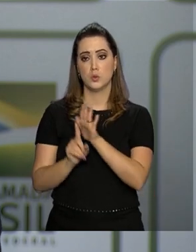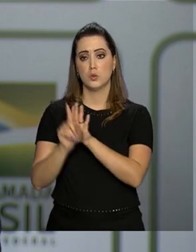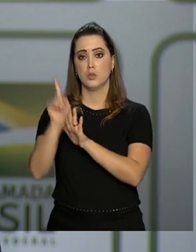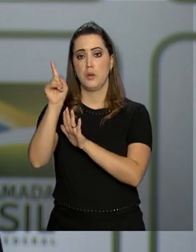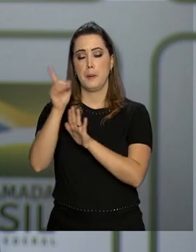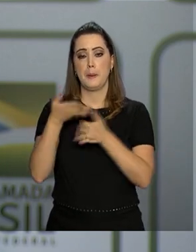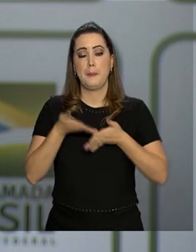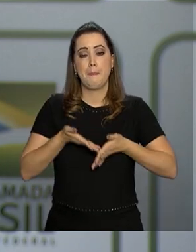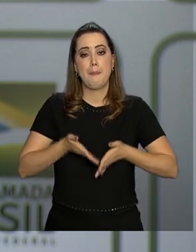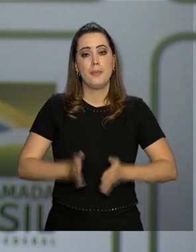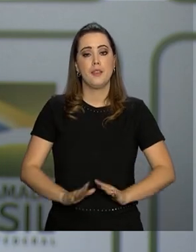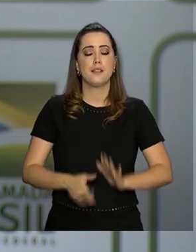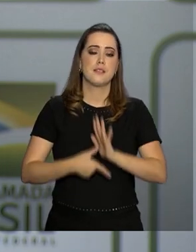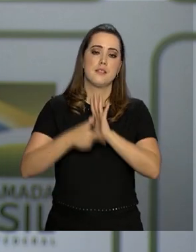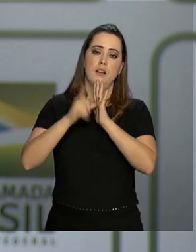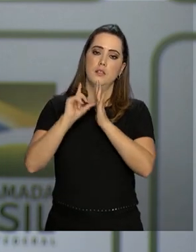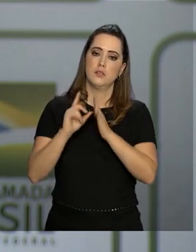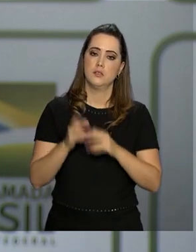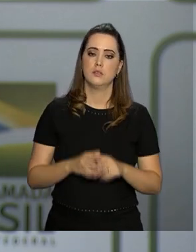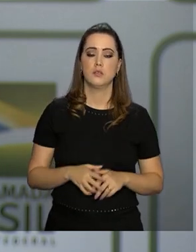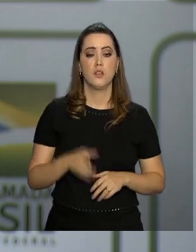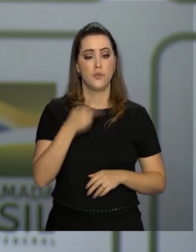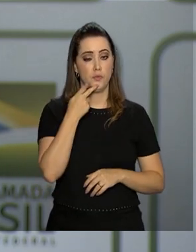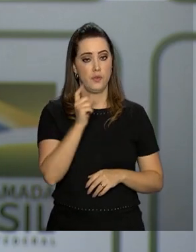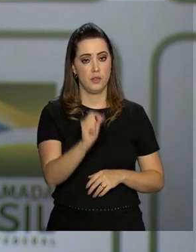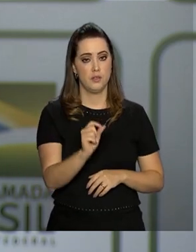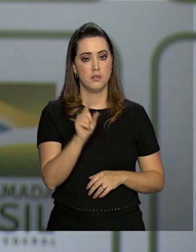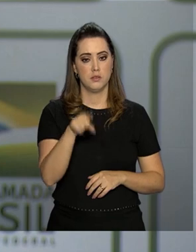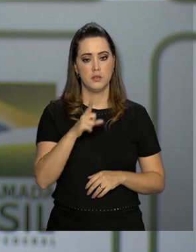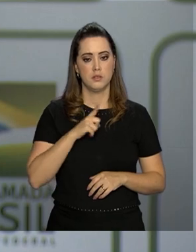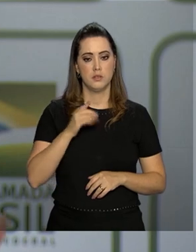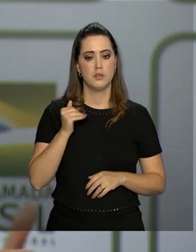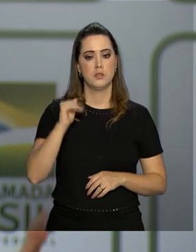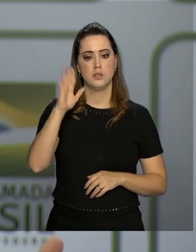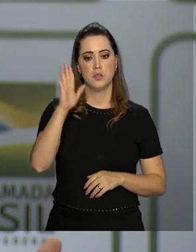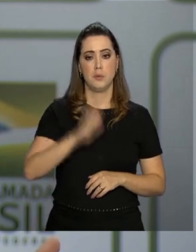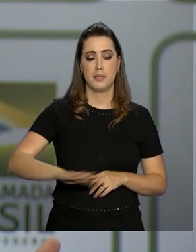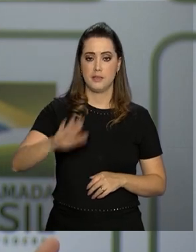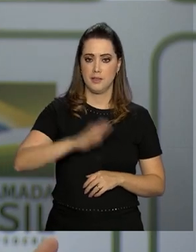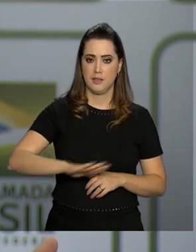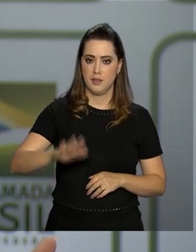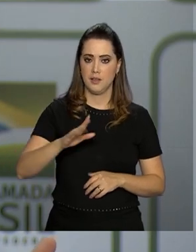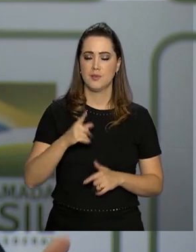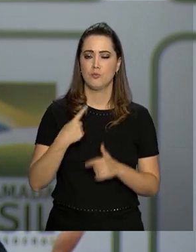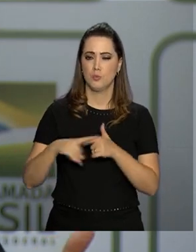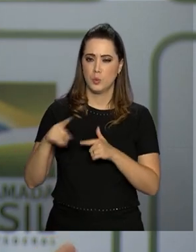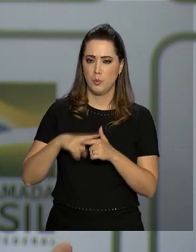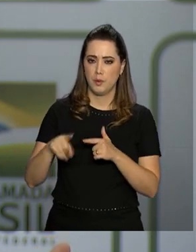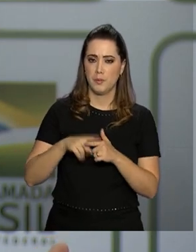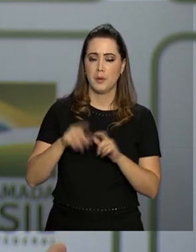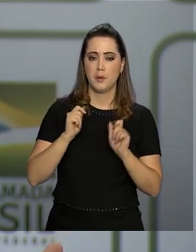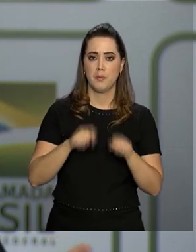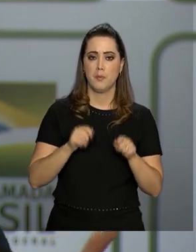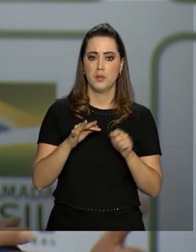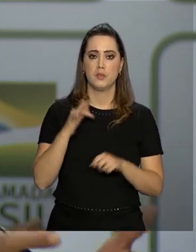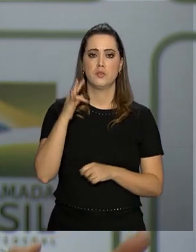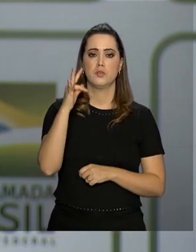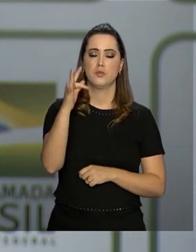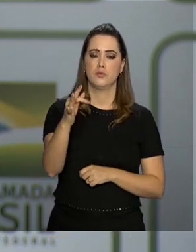de parto prematuro, eu estou falando que eu tenho mais crianças com sequela que poderão